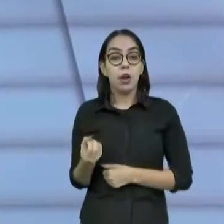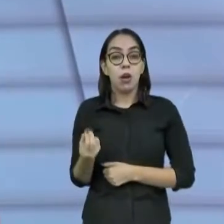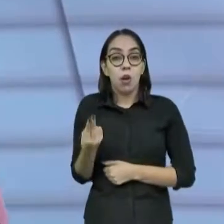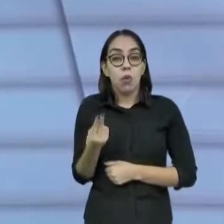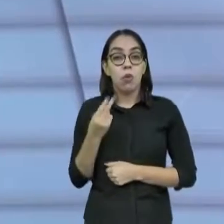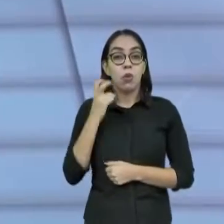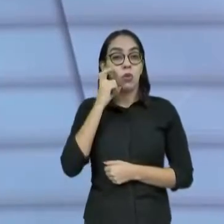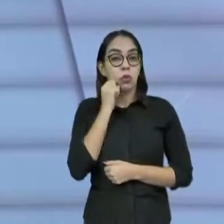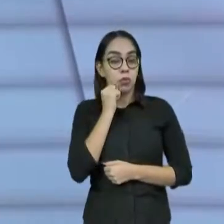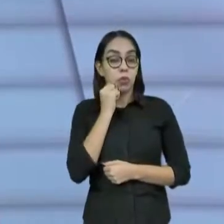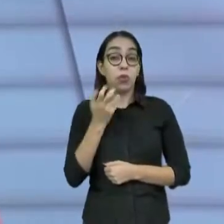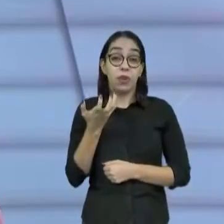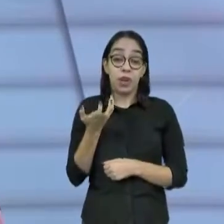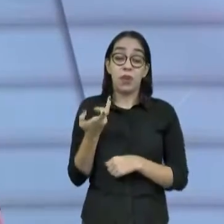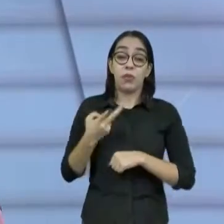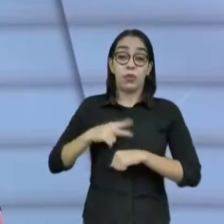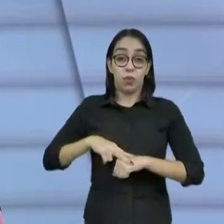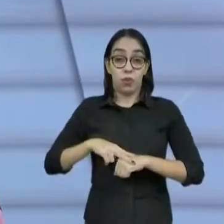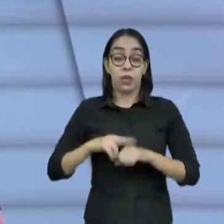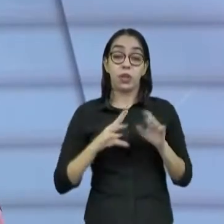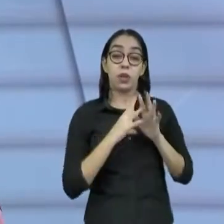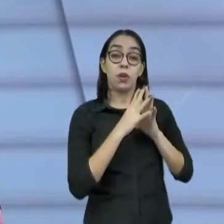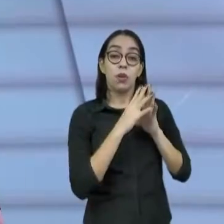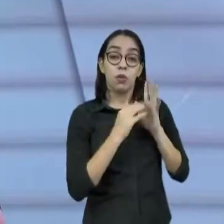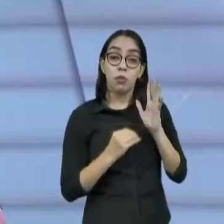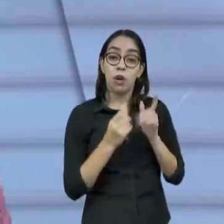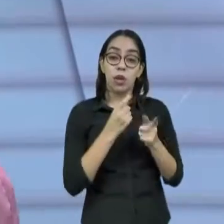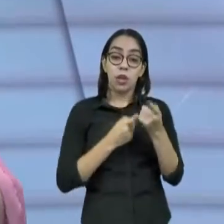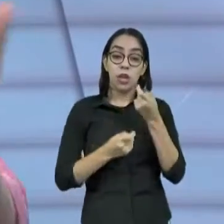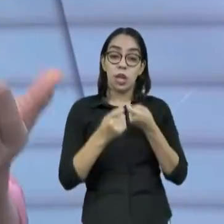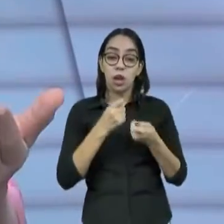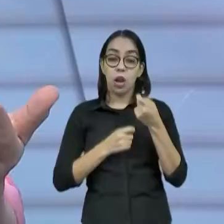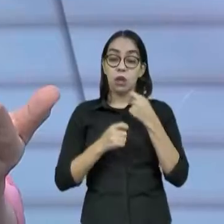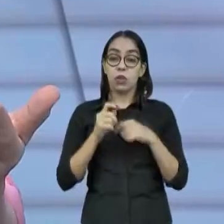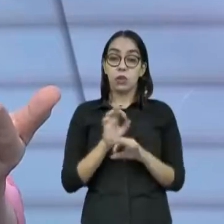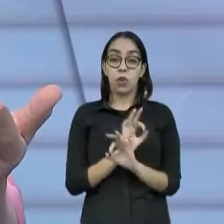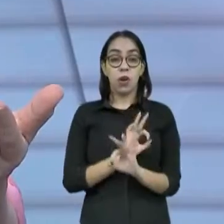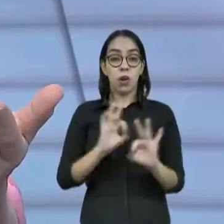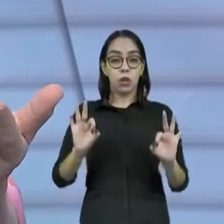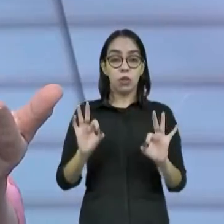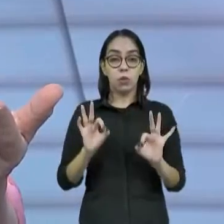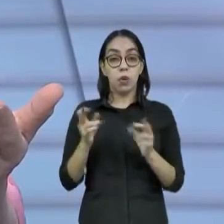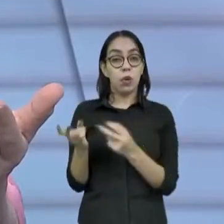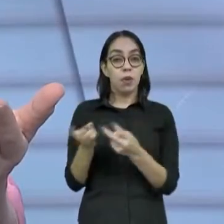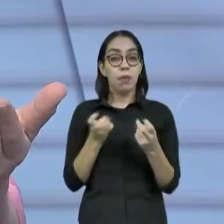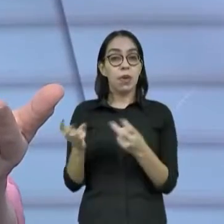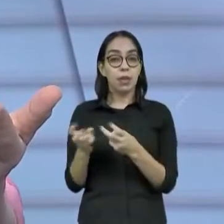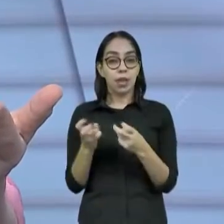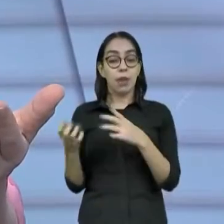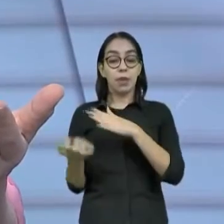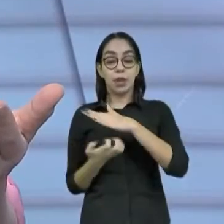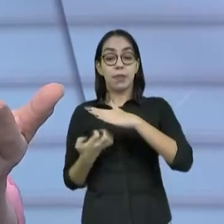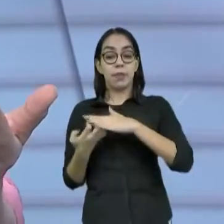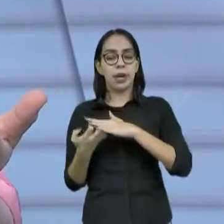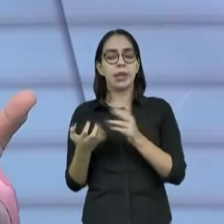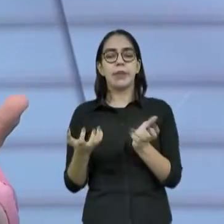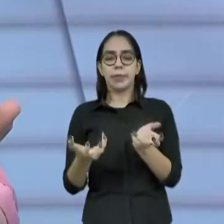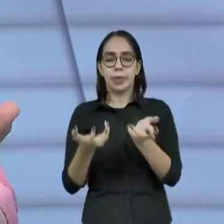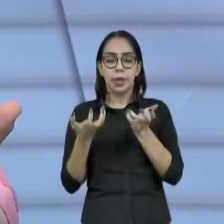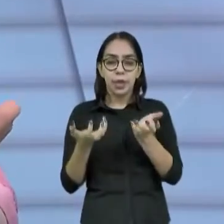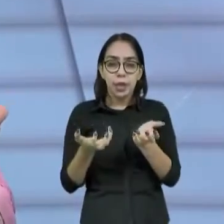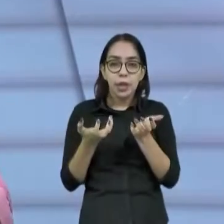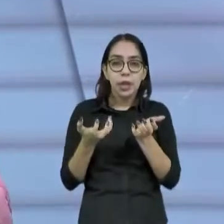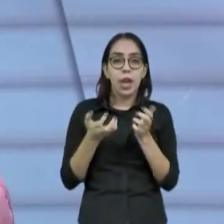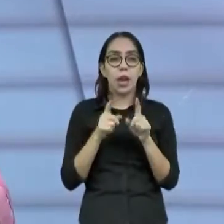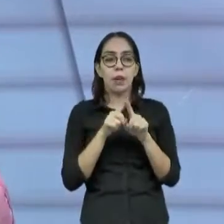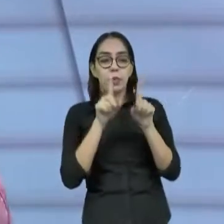desenhos e modelos de negócio muito produtivos. Não é à toa que a gente vê empresas enormes olhando para essa cadeia, né? Olhando